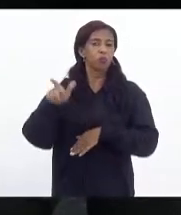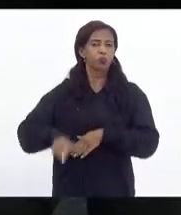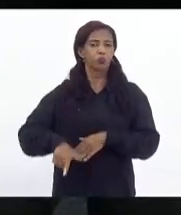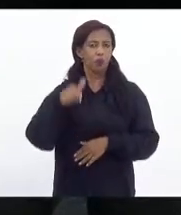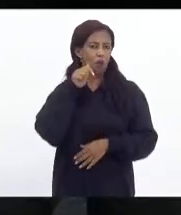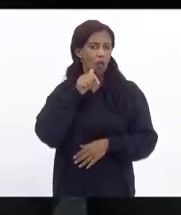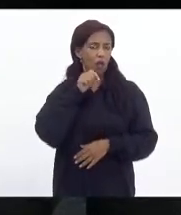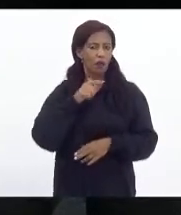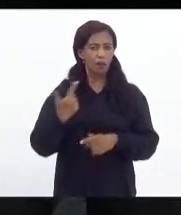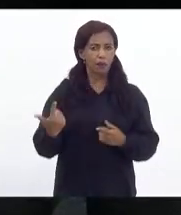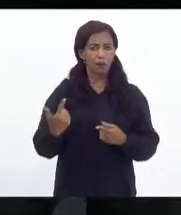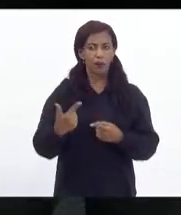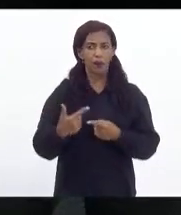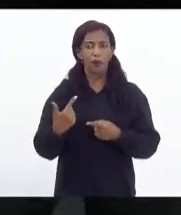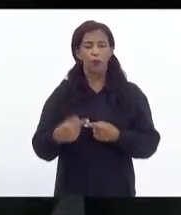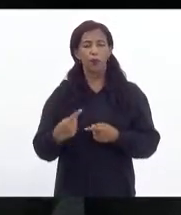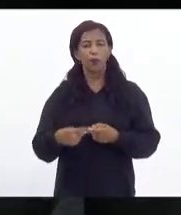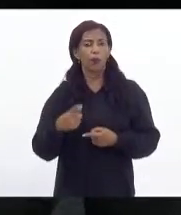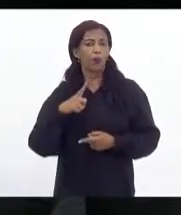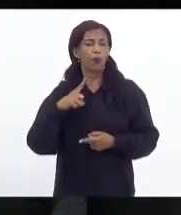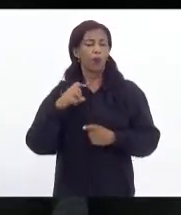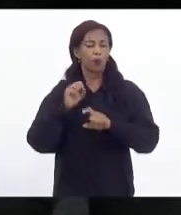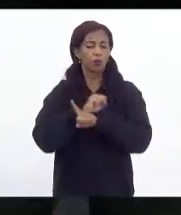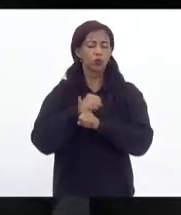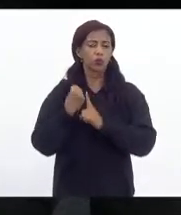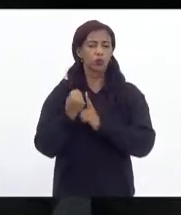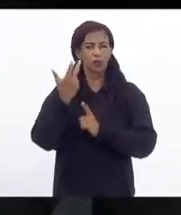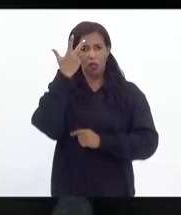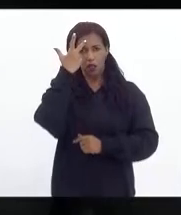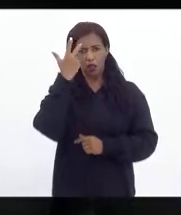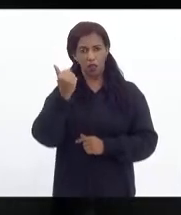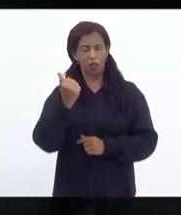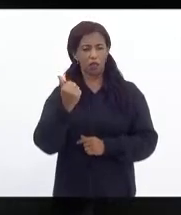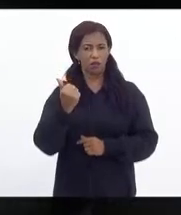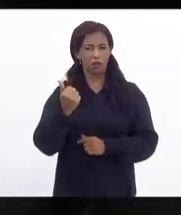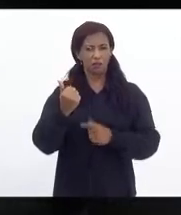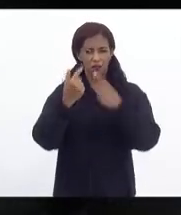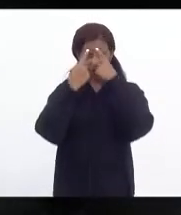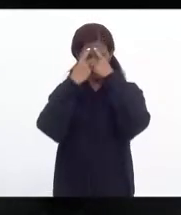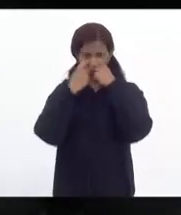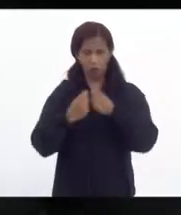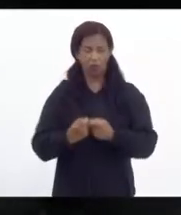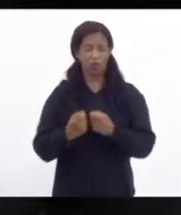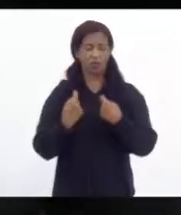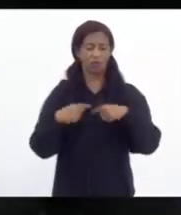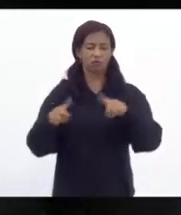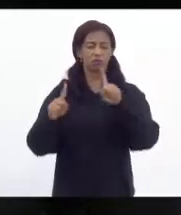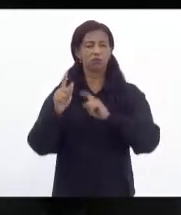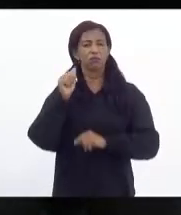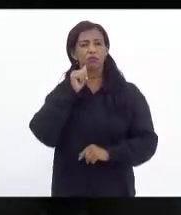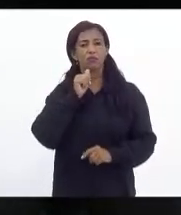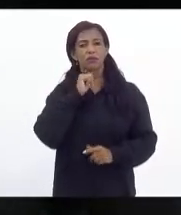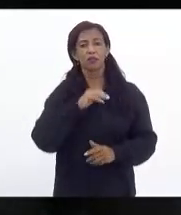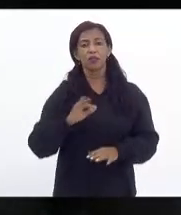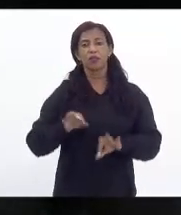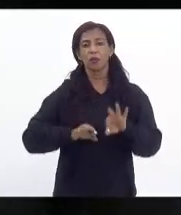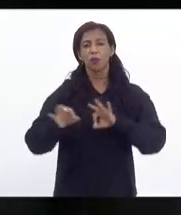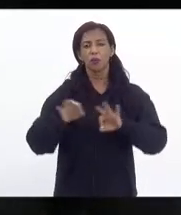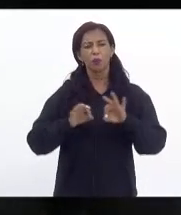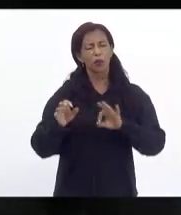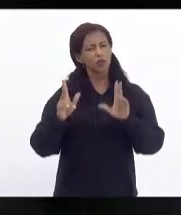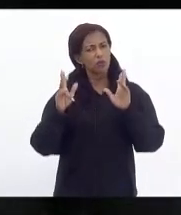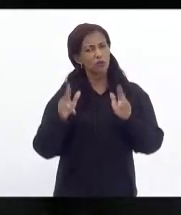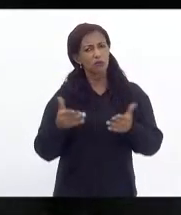por haver ainda em sociedade a naturalização da brutalização dos corpos das mulheres então um projeto como